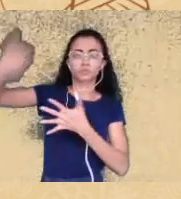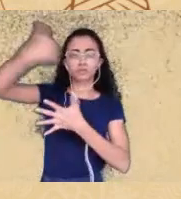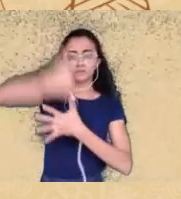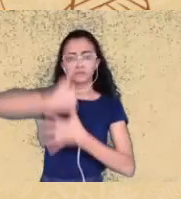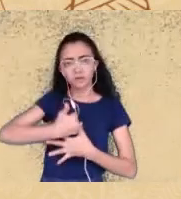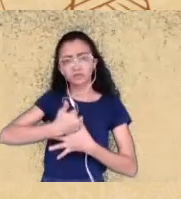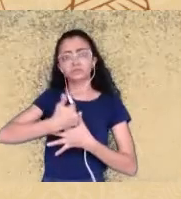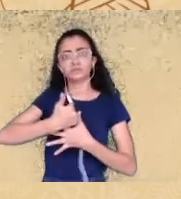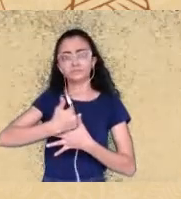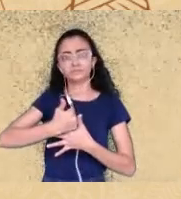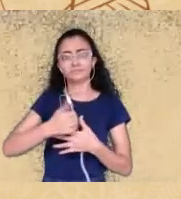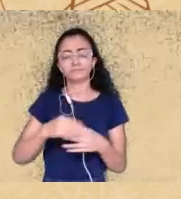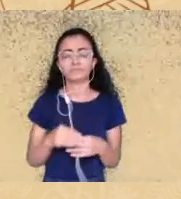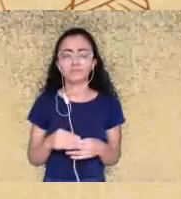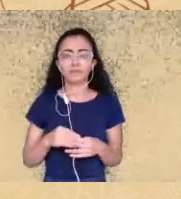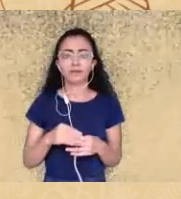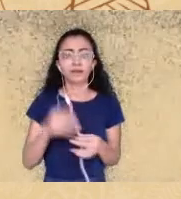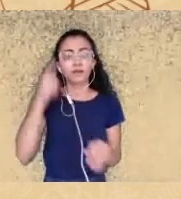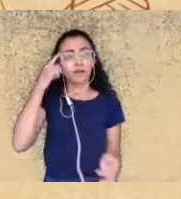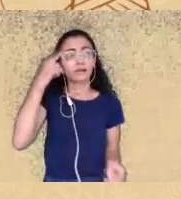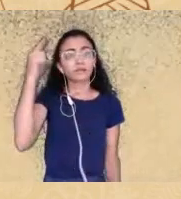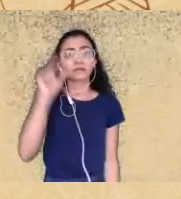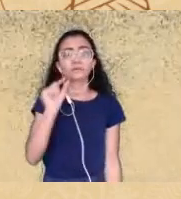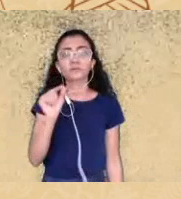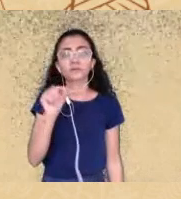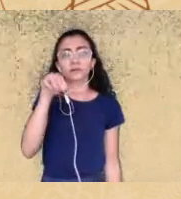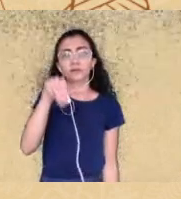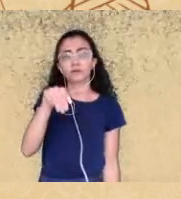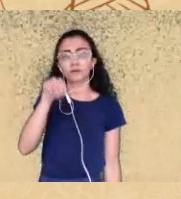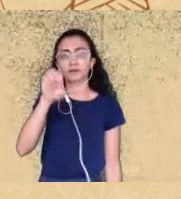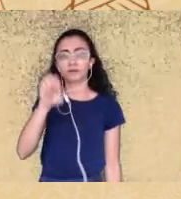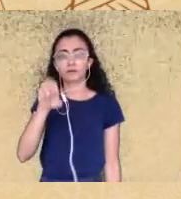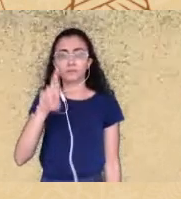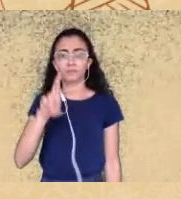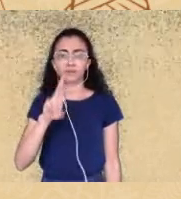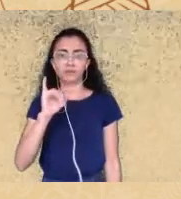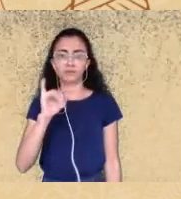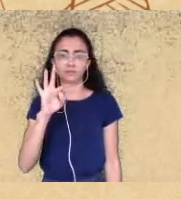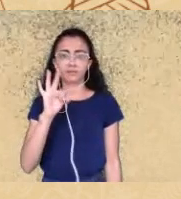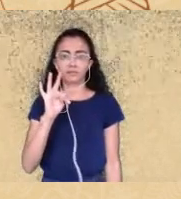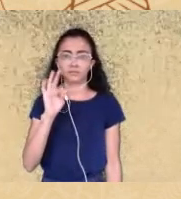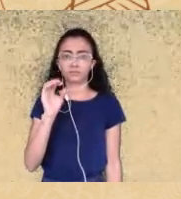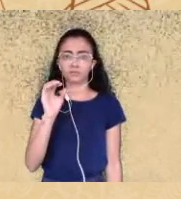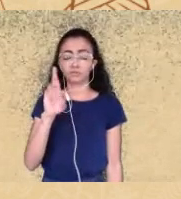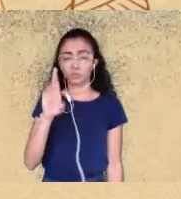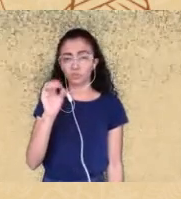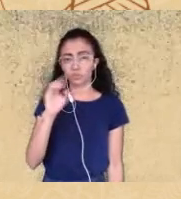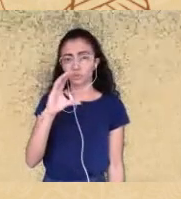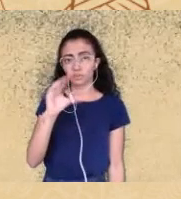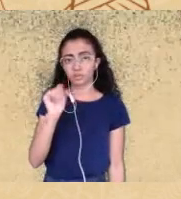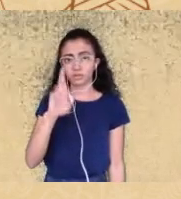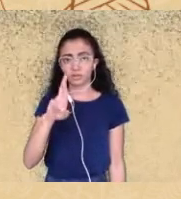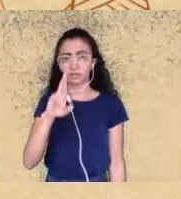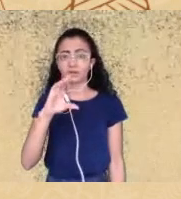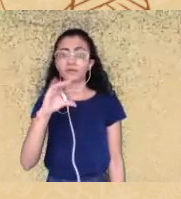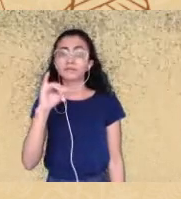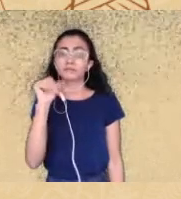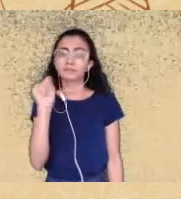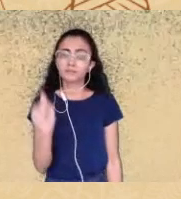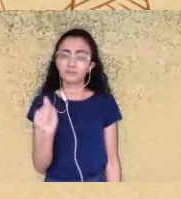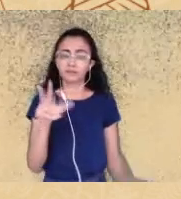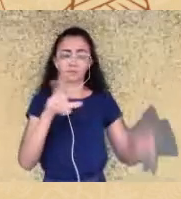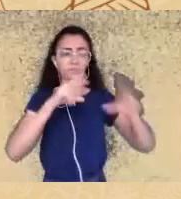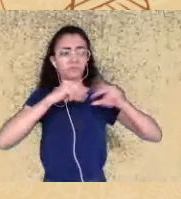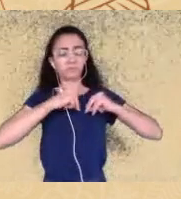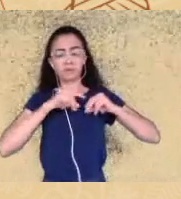meritocracia a ideia de que isso veio por mérito pessoal de que isso é uma benesse de um esforço então acho que